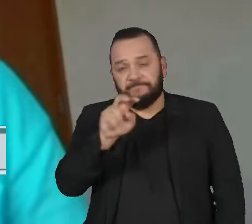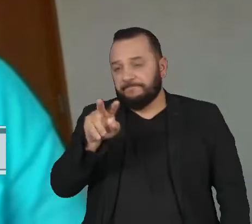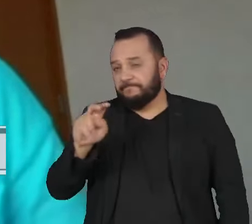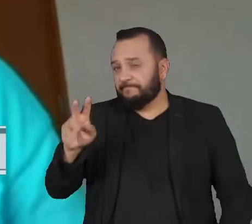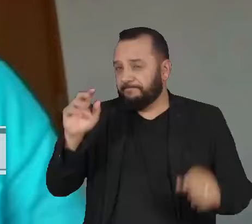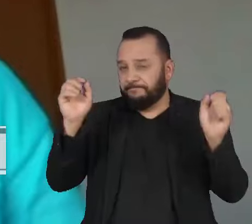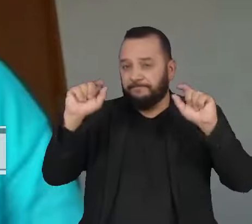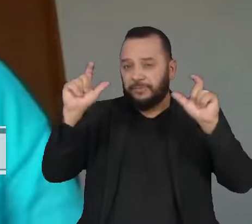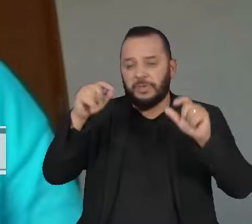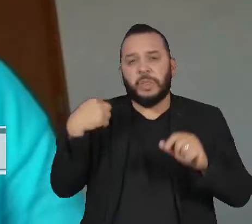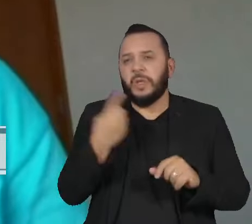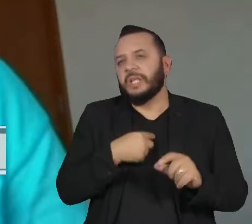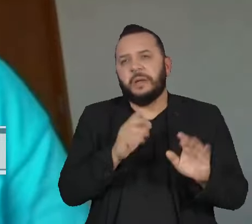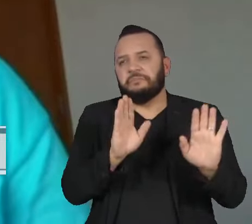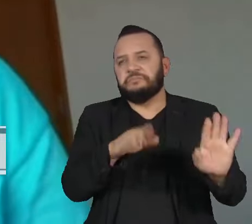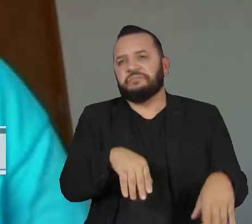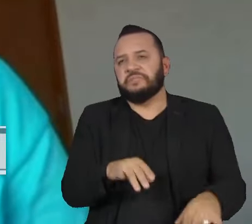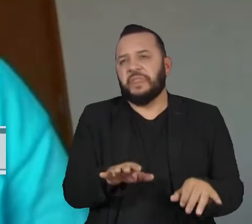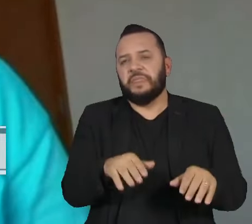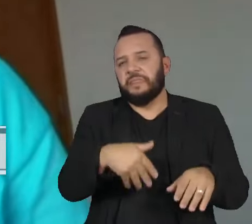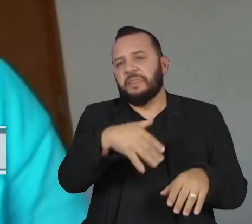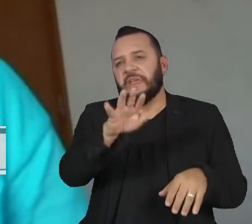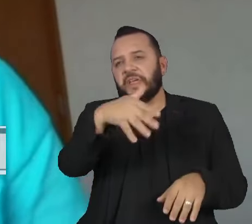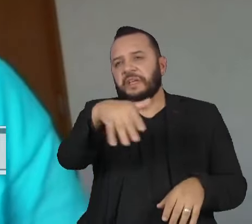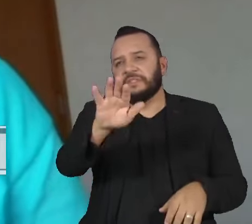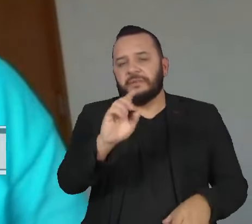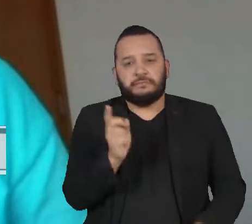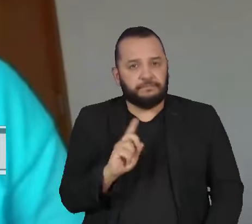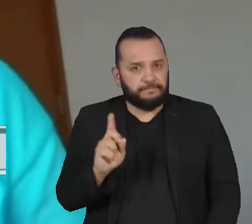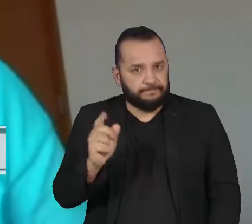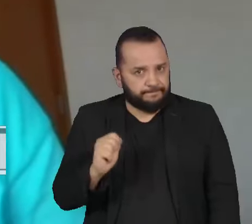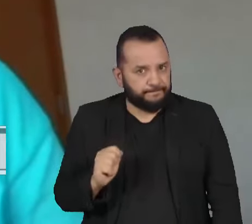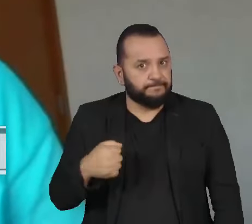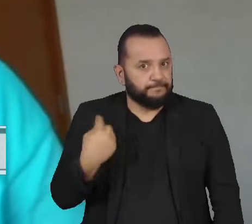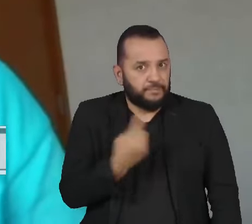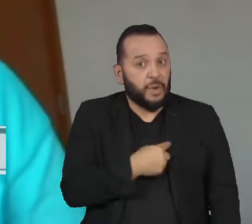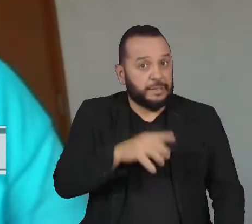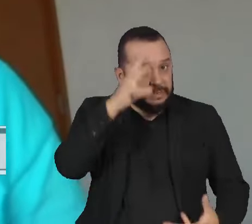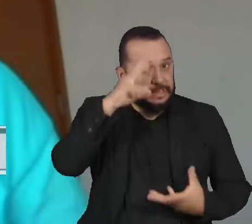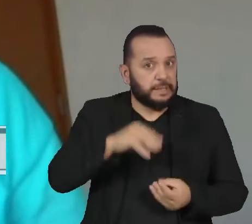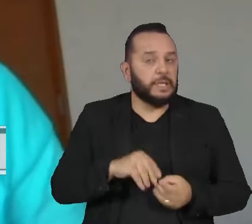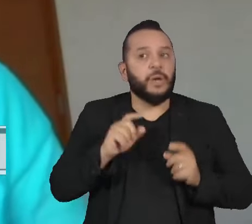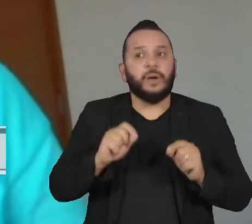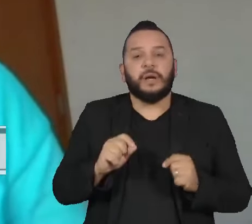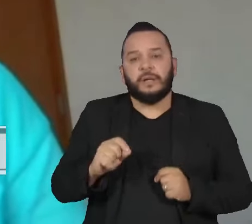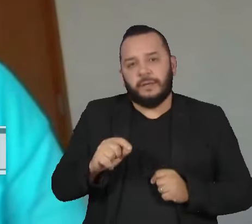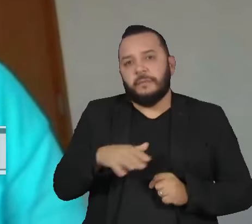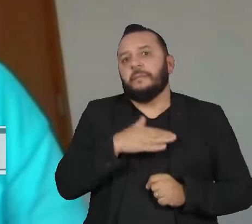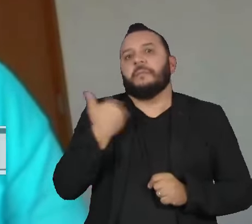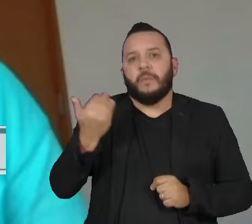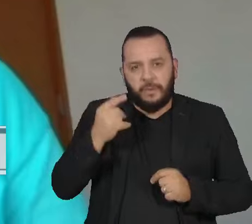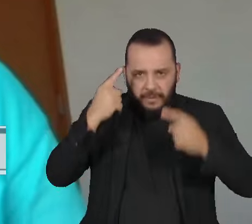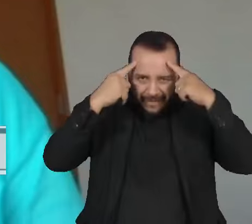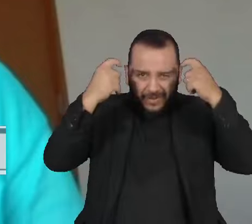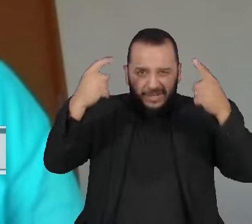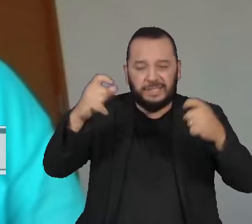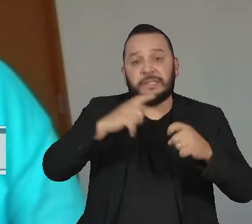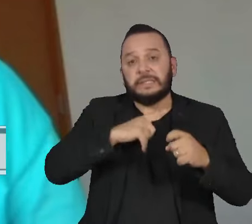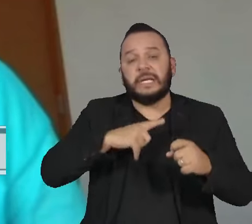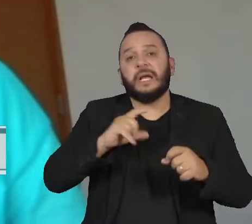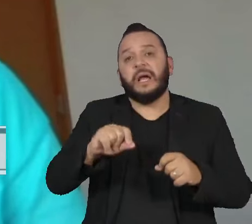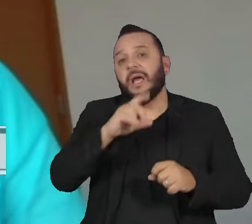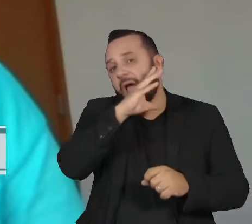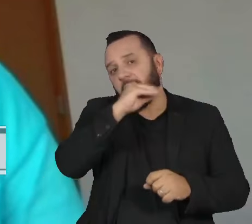gente segue banalizando essas mortes. É importante a gente entender, inclusive, que boa parte dessas mortes violentas são de